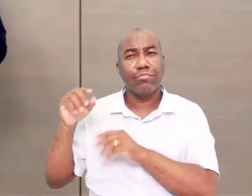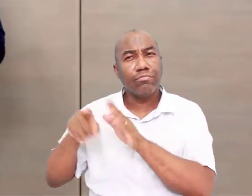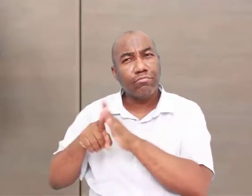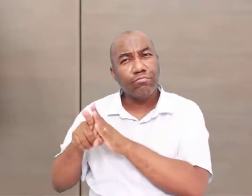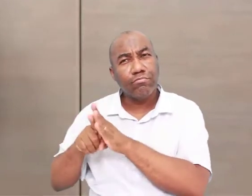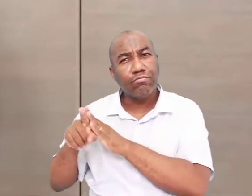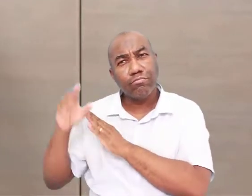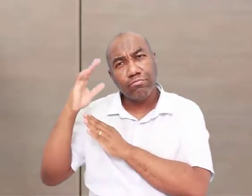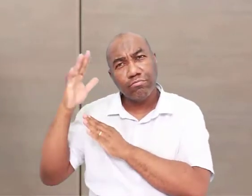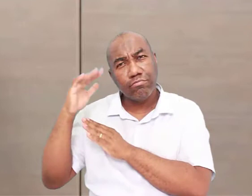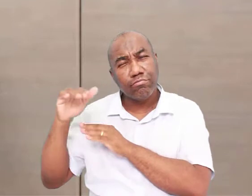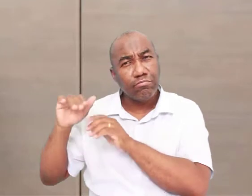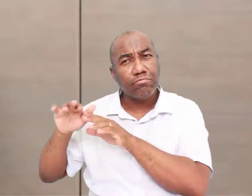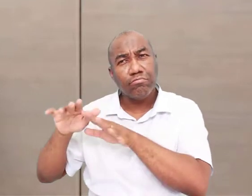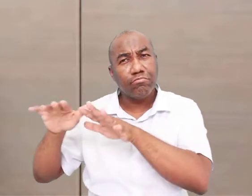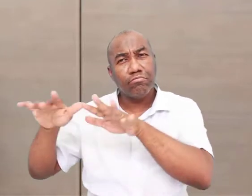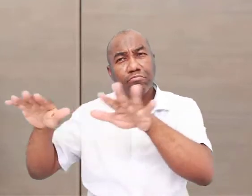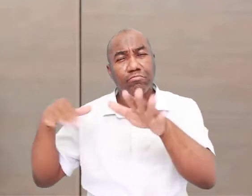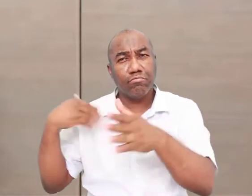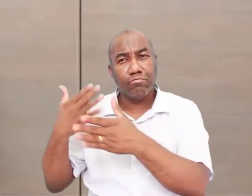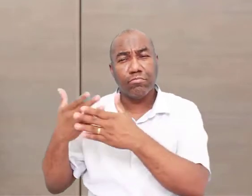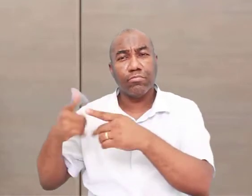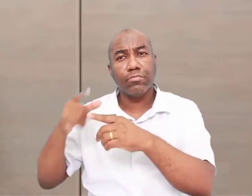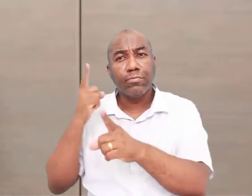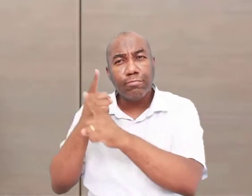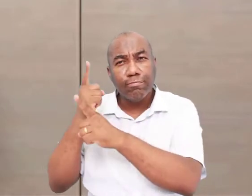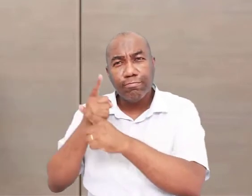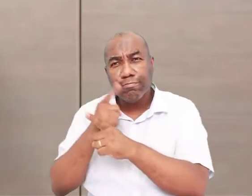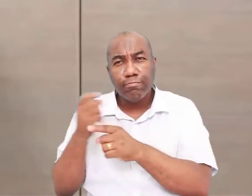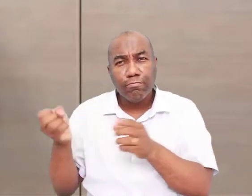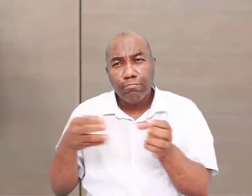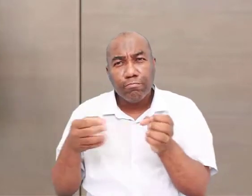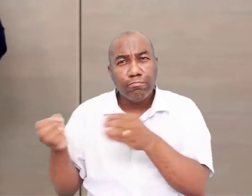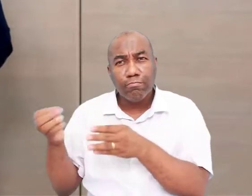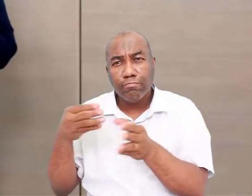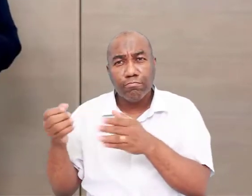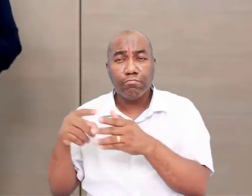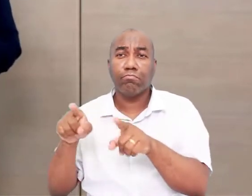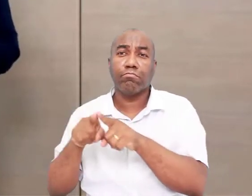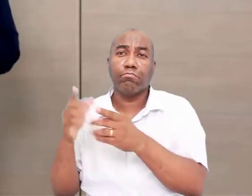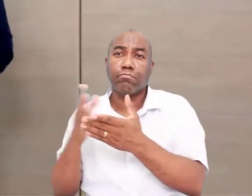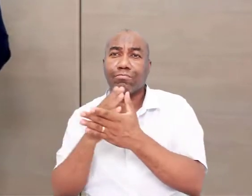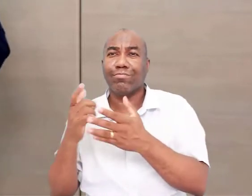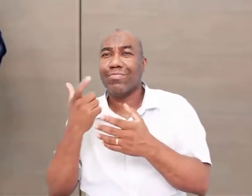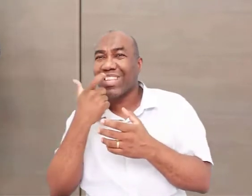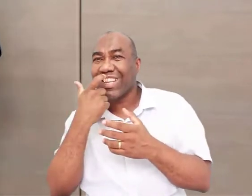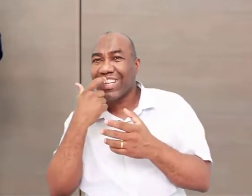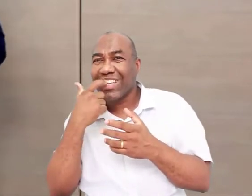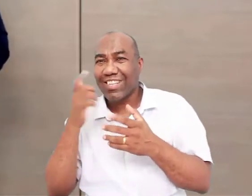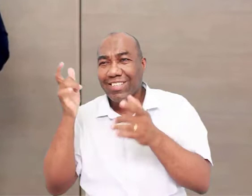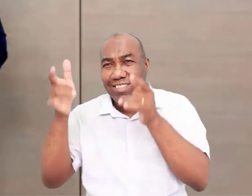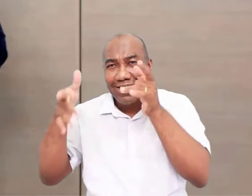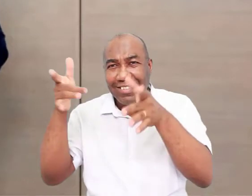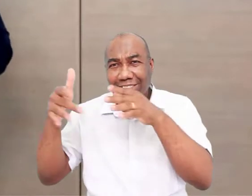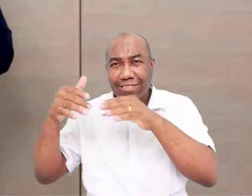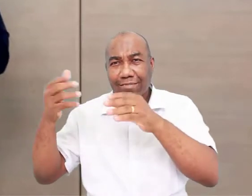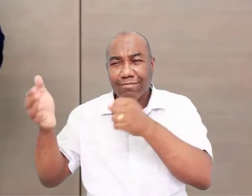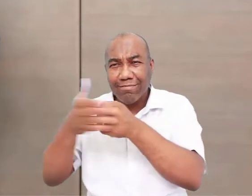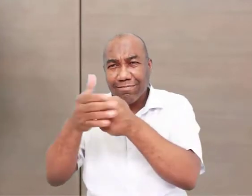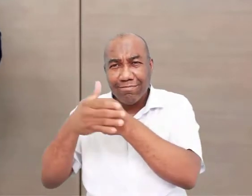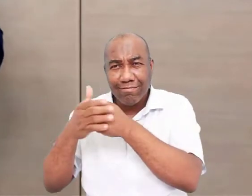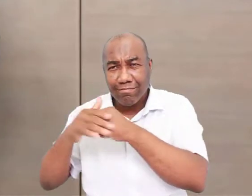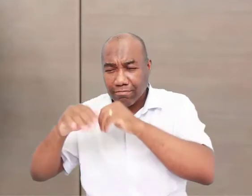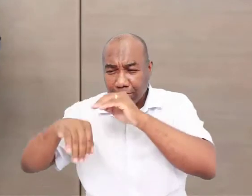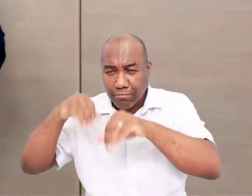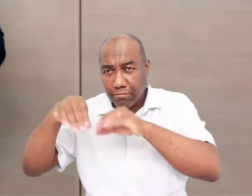desenvolvidas a partir de várias descobertas. Então, e muitos desses fósseis foram descobertos ainda no final do século XIX. E depois,